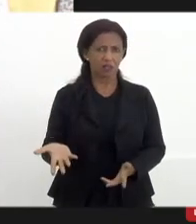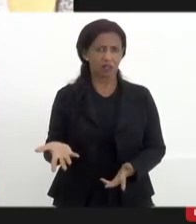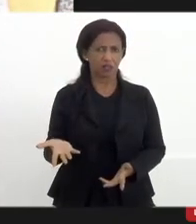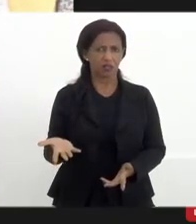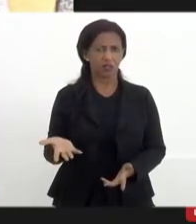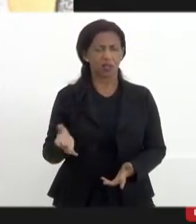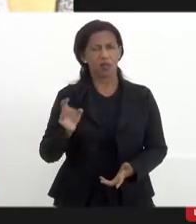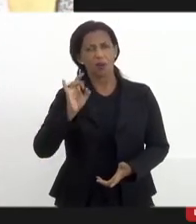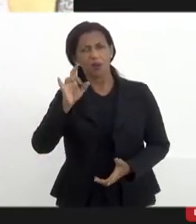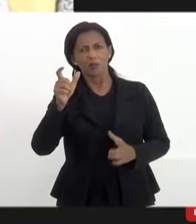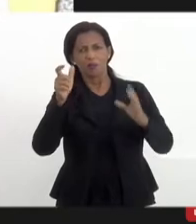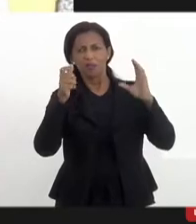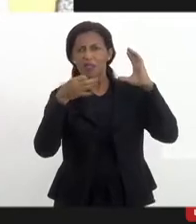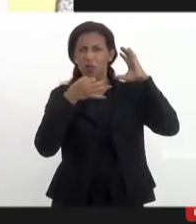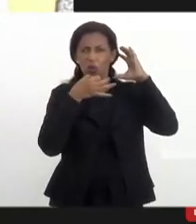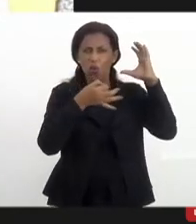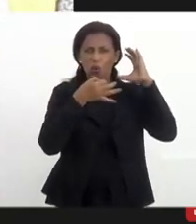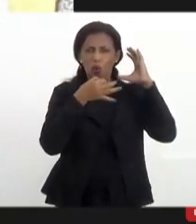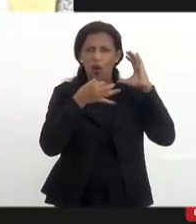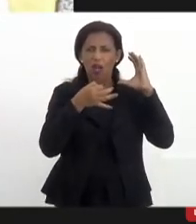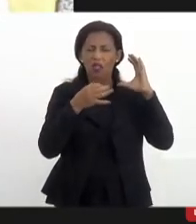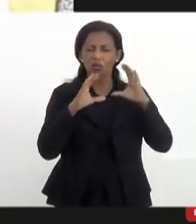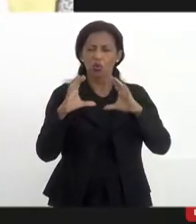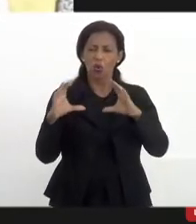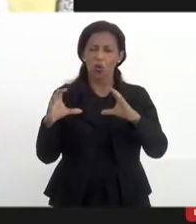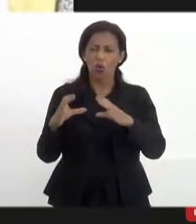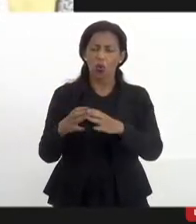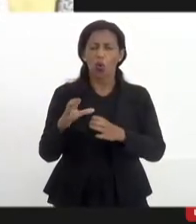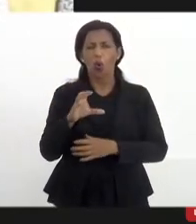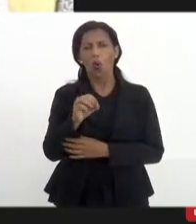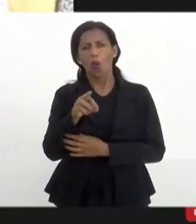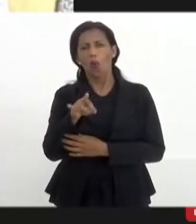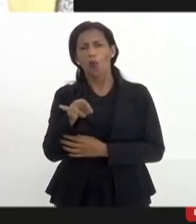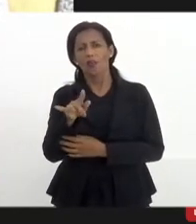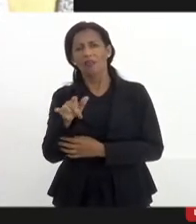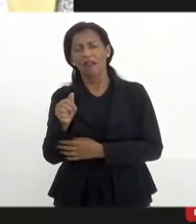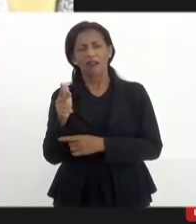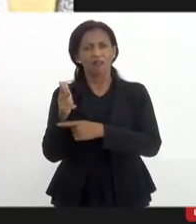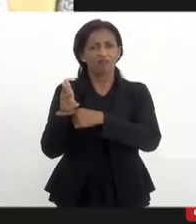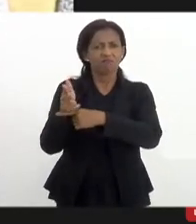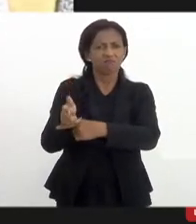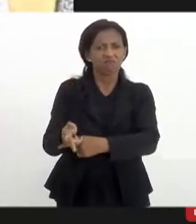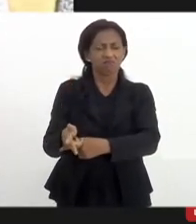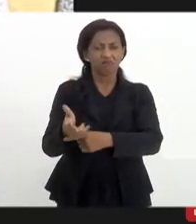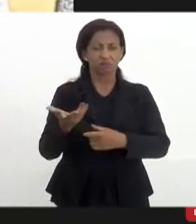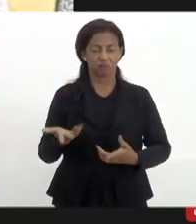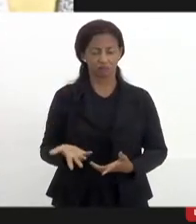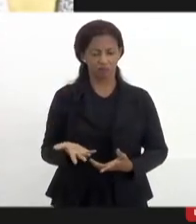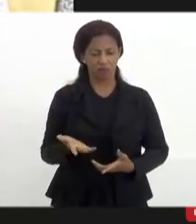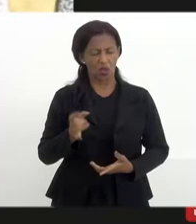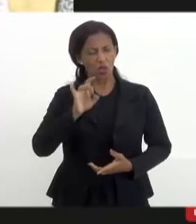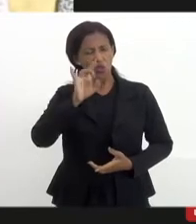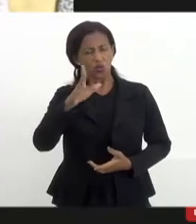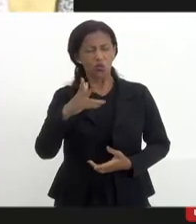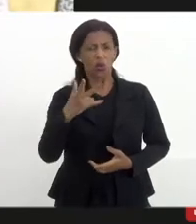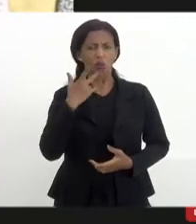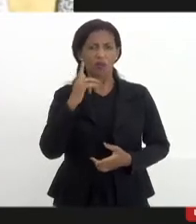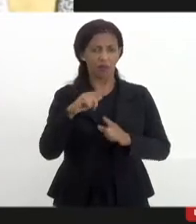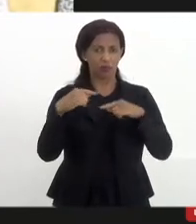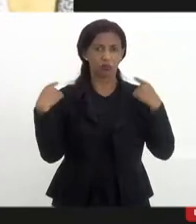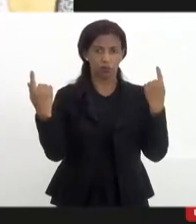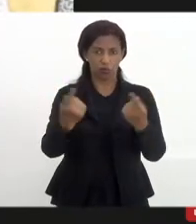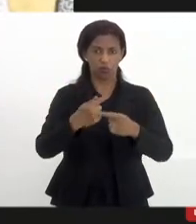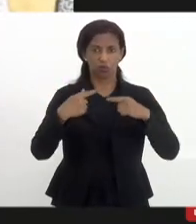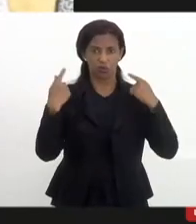só com rádio comunitária. Então, tem uma outra pegada. Só para a gente, porque a gente está falando assim do geral